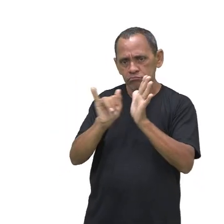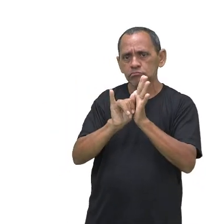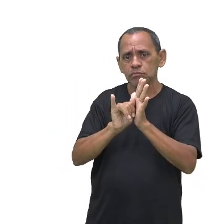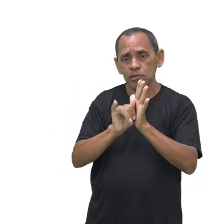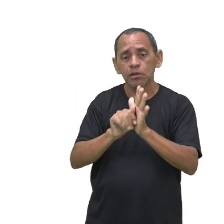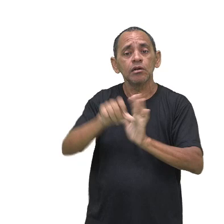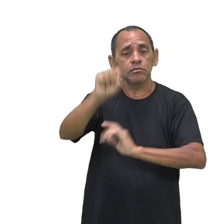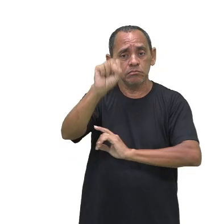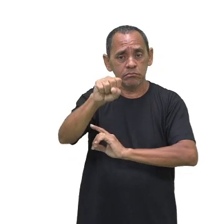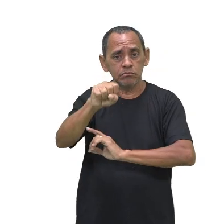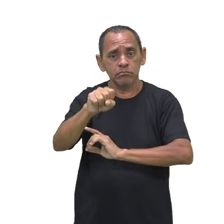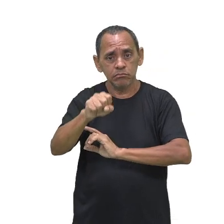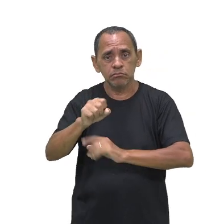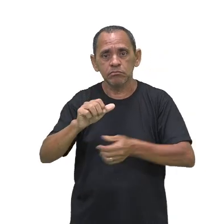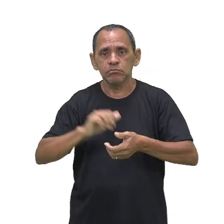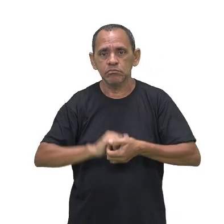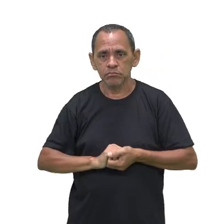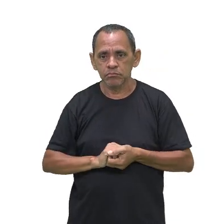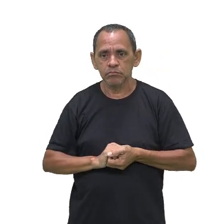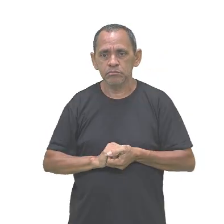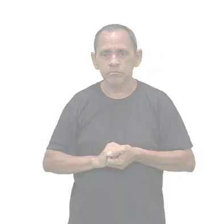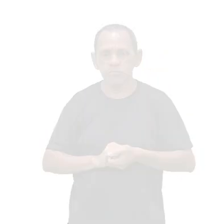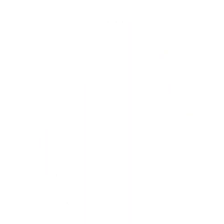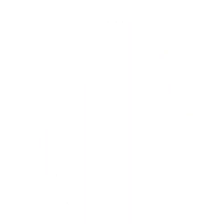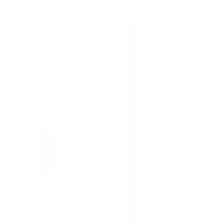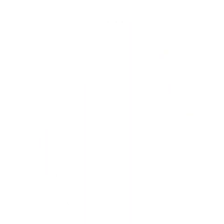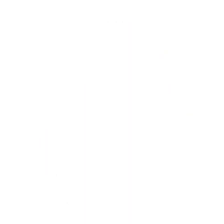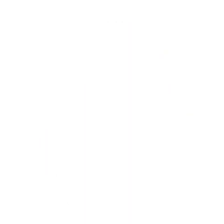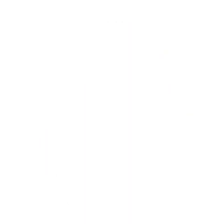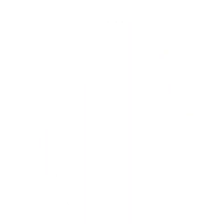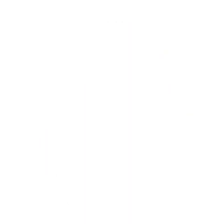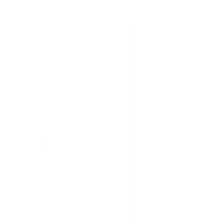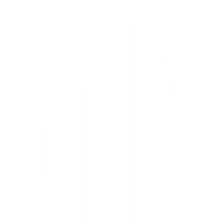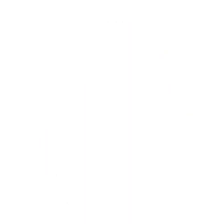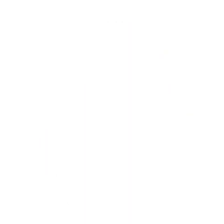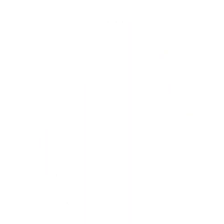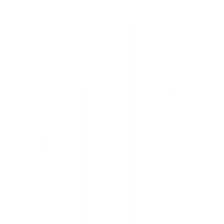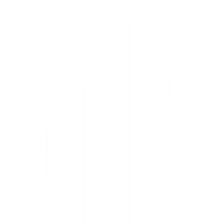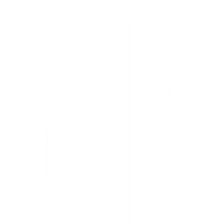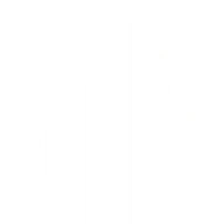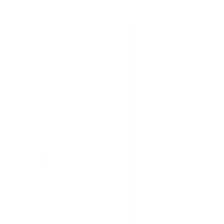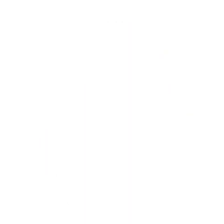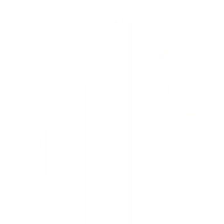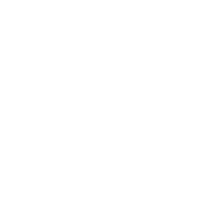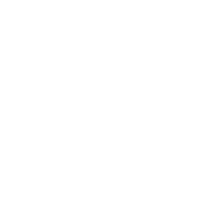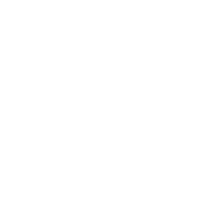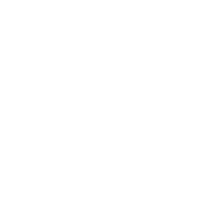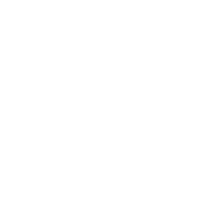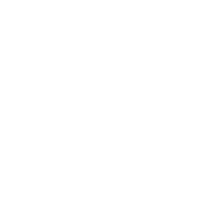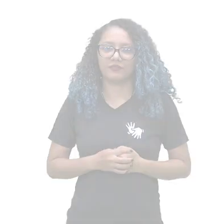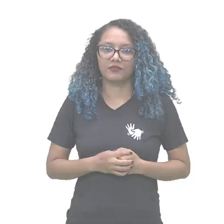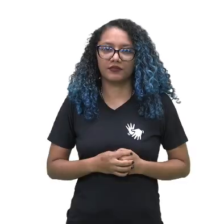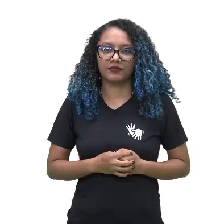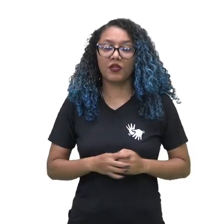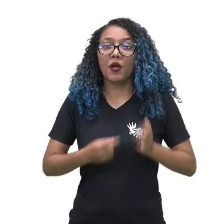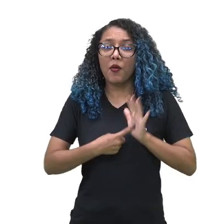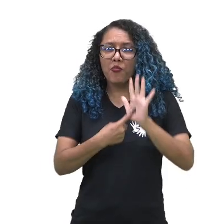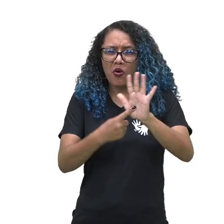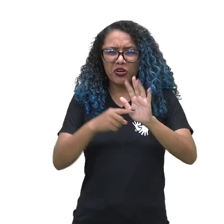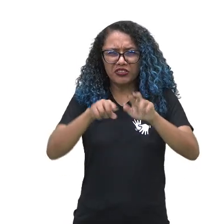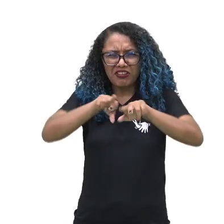esse conceito aponta para a variedade de culturas existentes no mundo. As quais foram